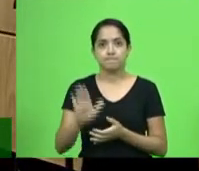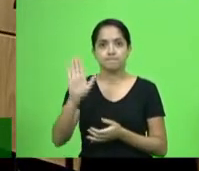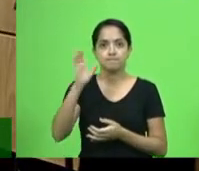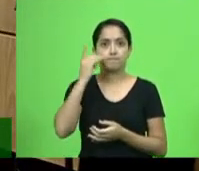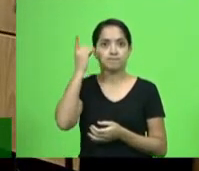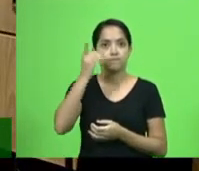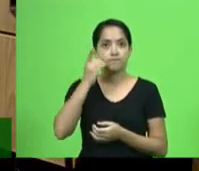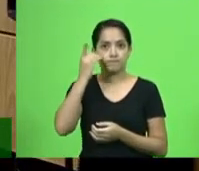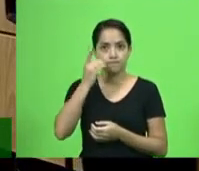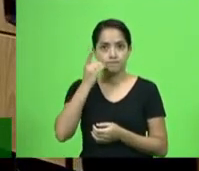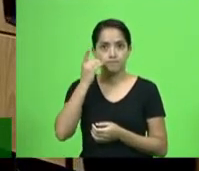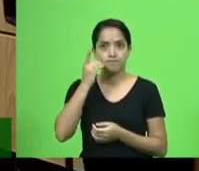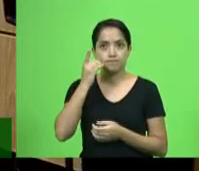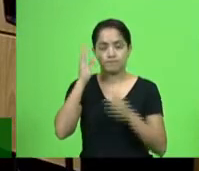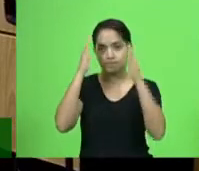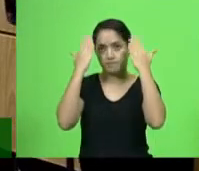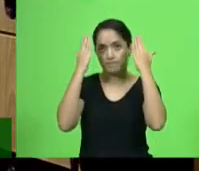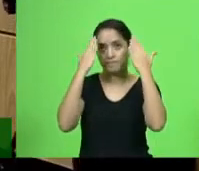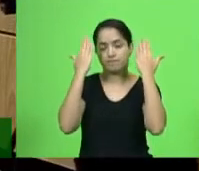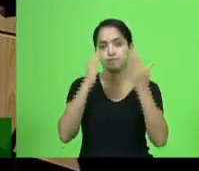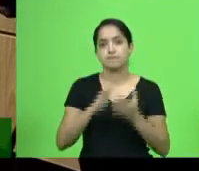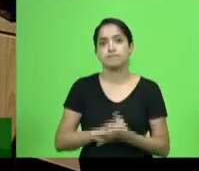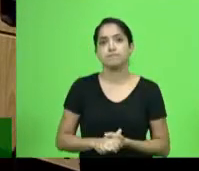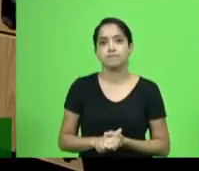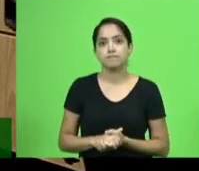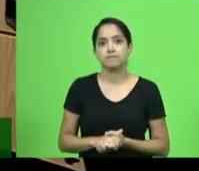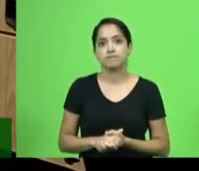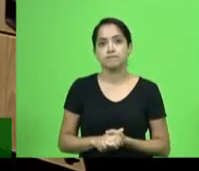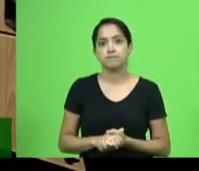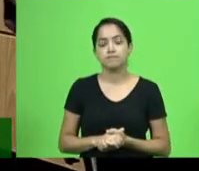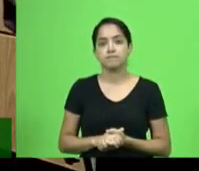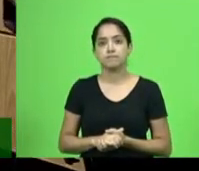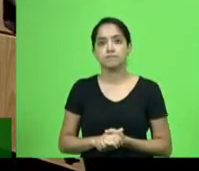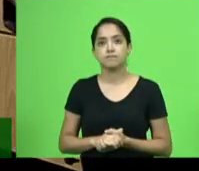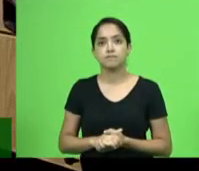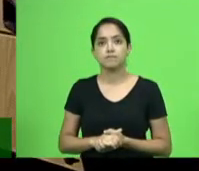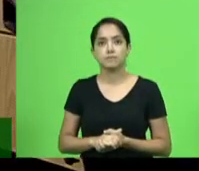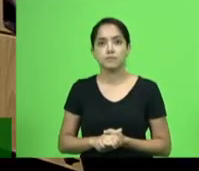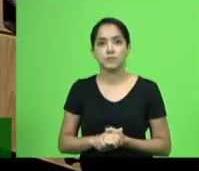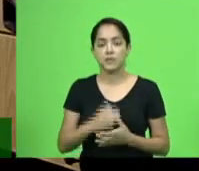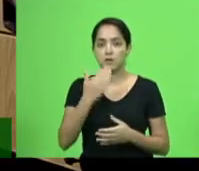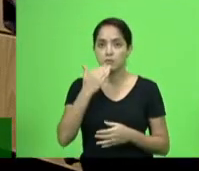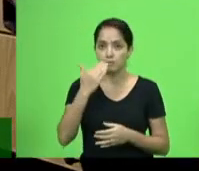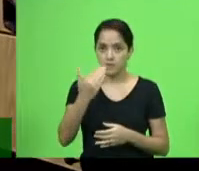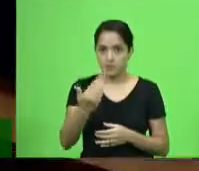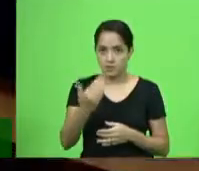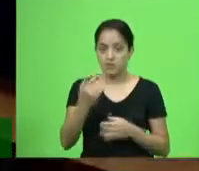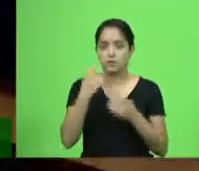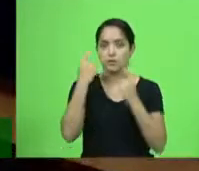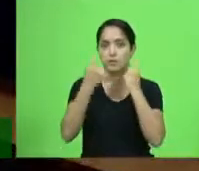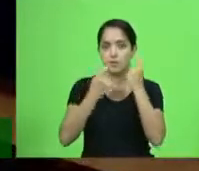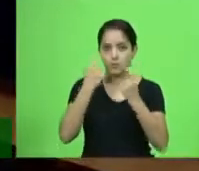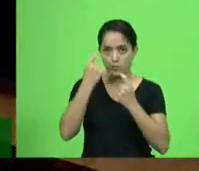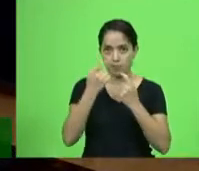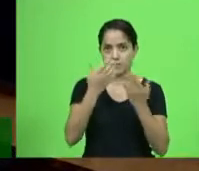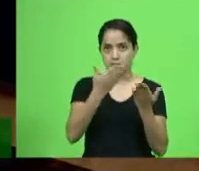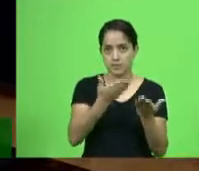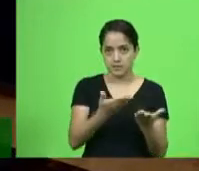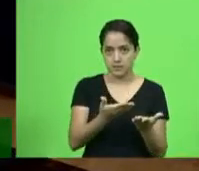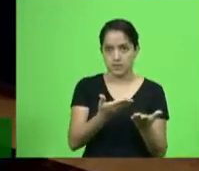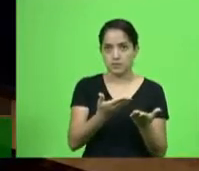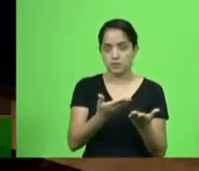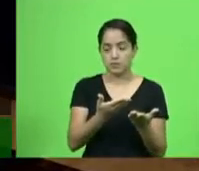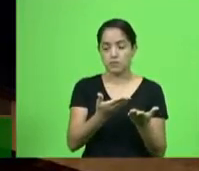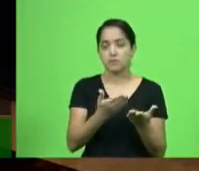o deputado José Milton Schaefer. Eu acho que o pedido e a preocupação do deputado José são